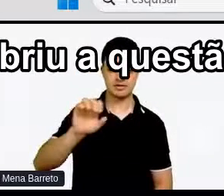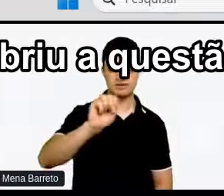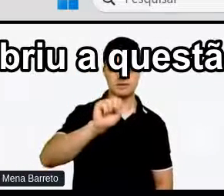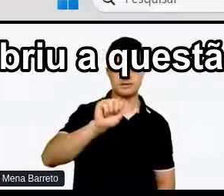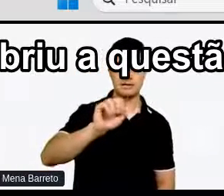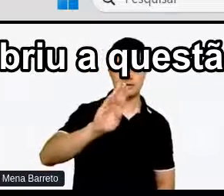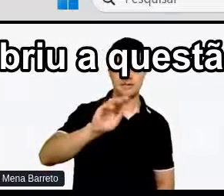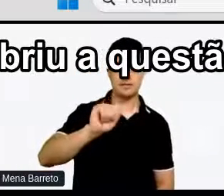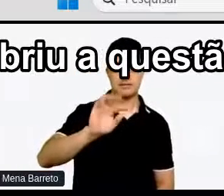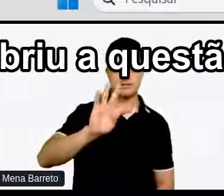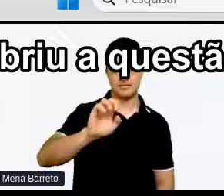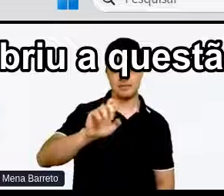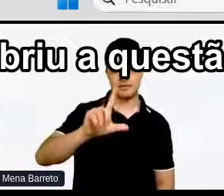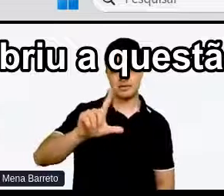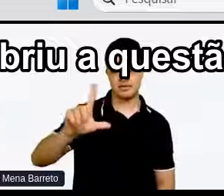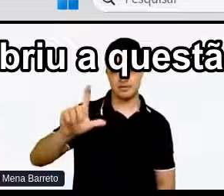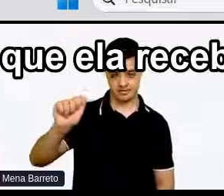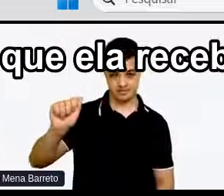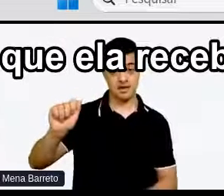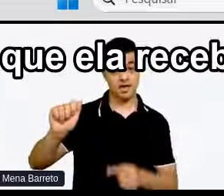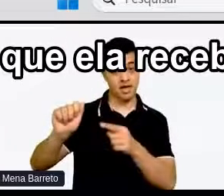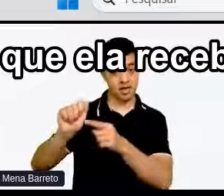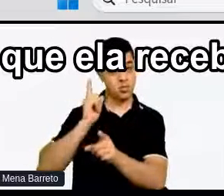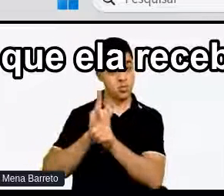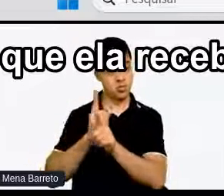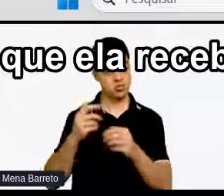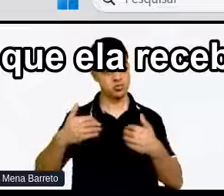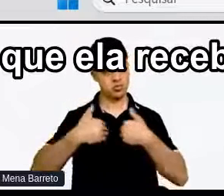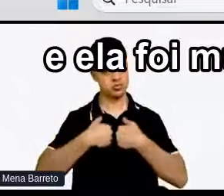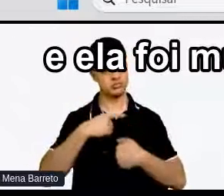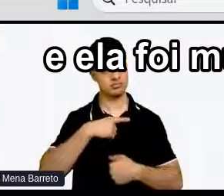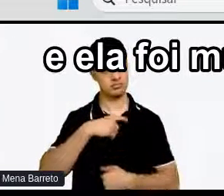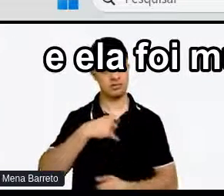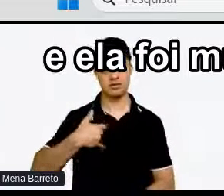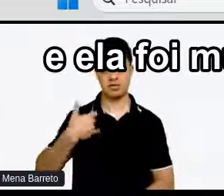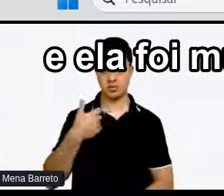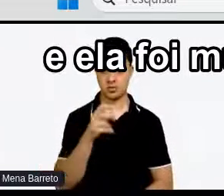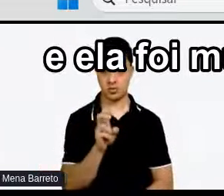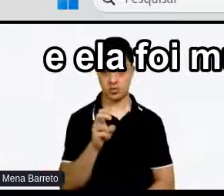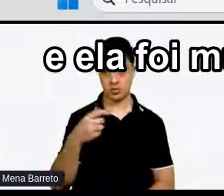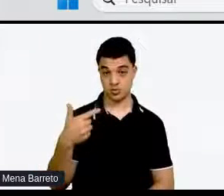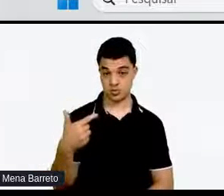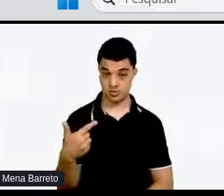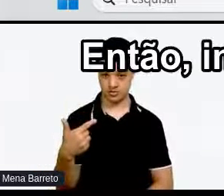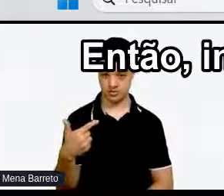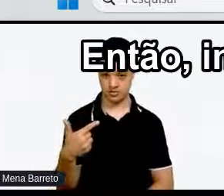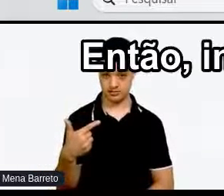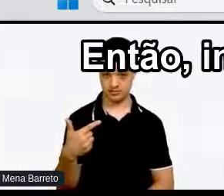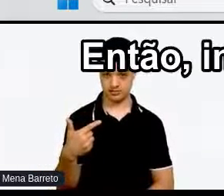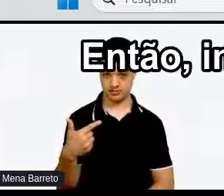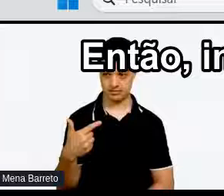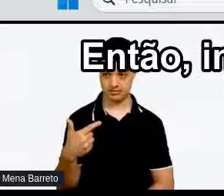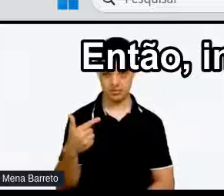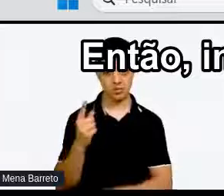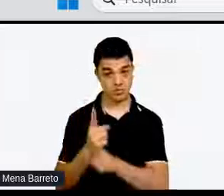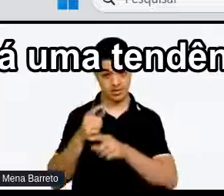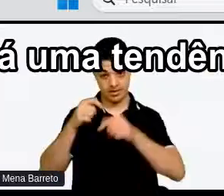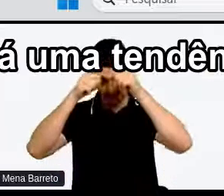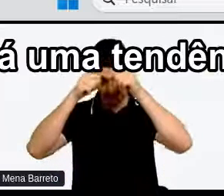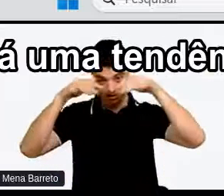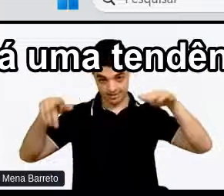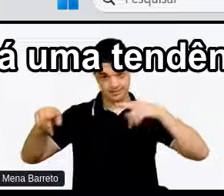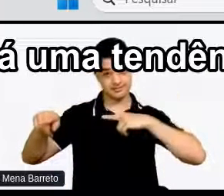abriu A questão do diagnóstico Do autismo Que ela recebeu Há 52 anos E ela foi muito criticada Então infelizmente